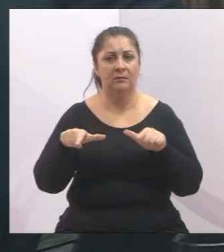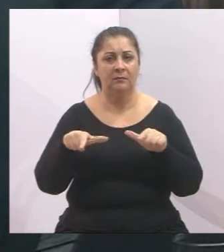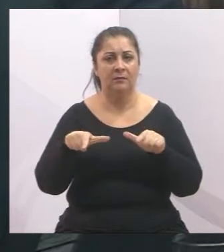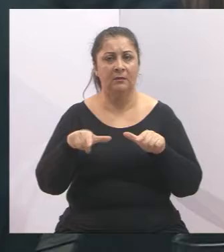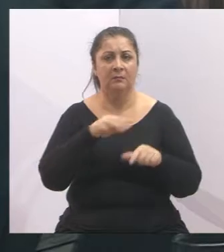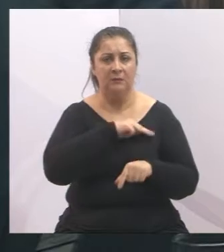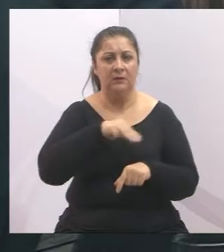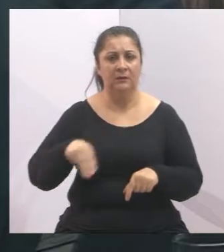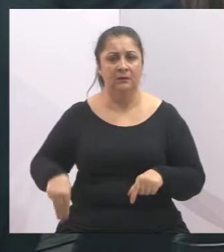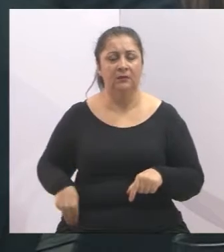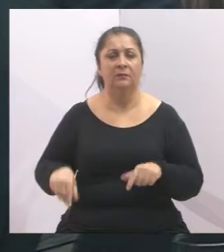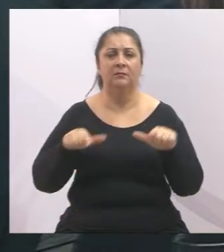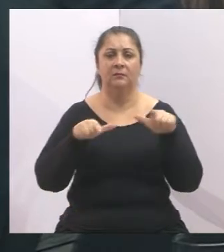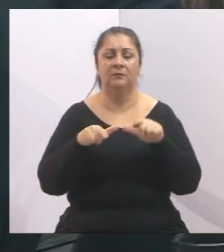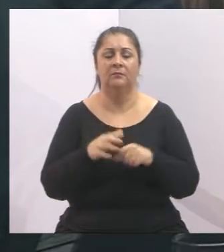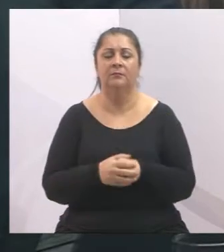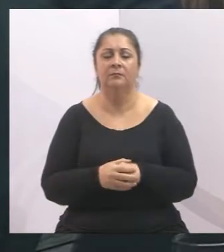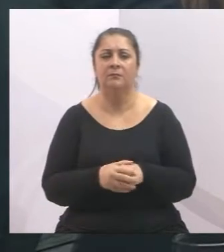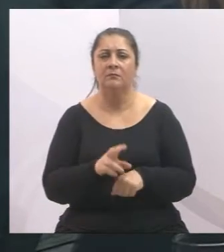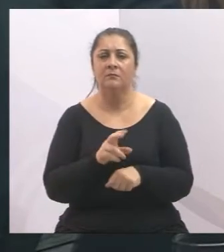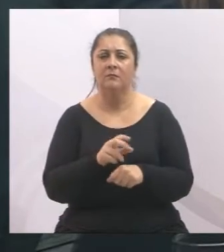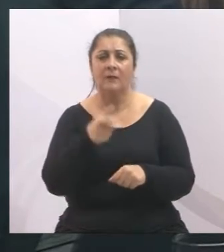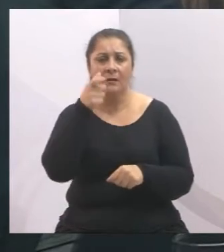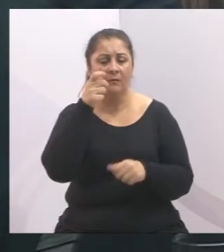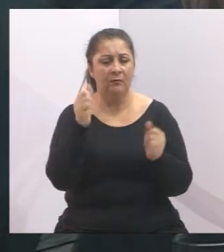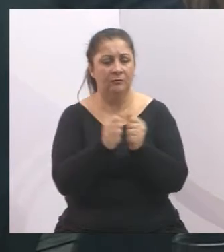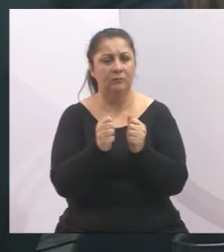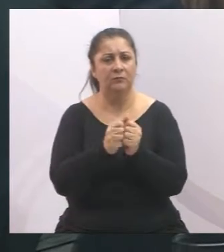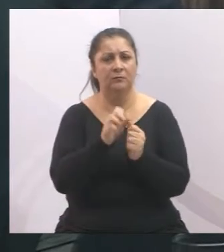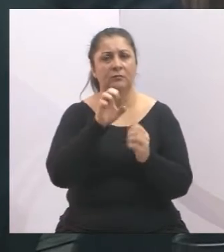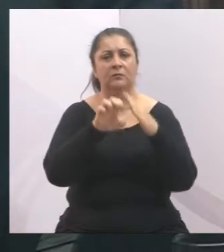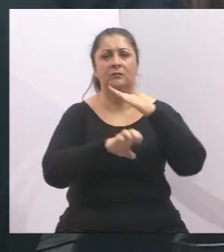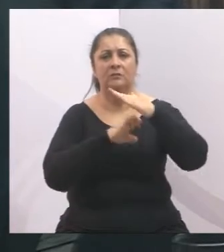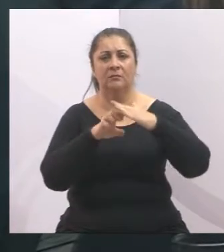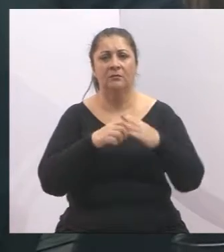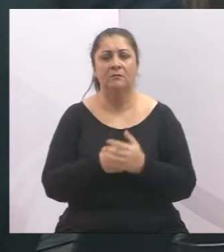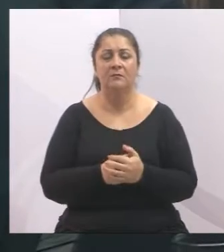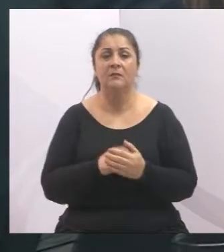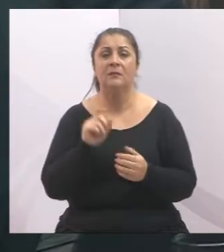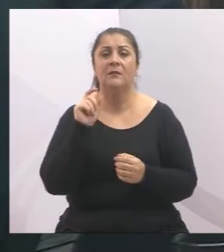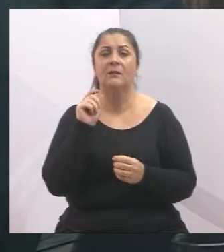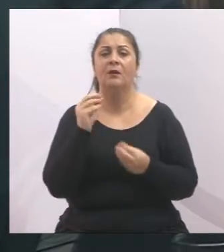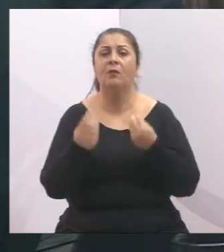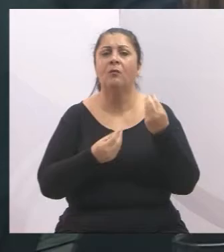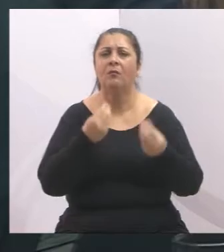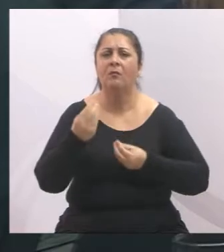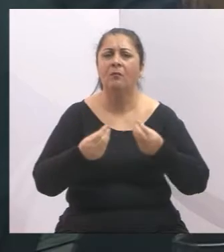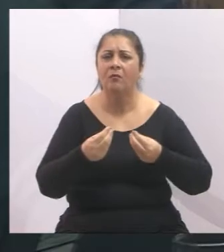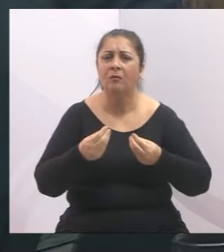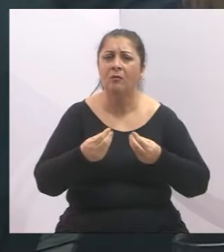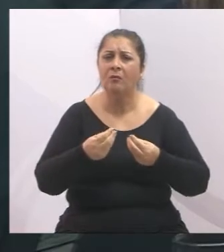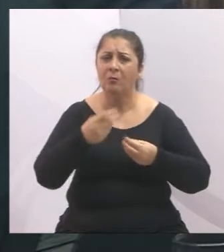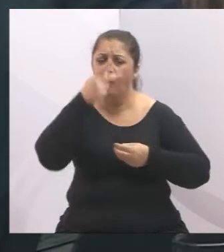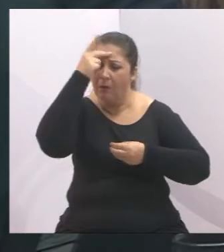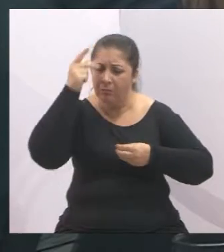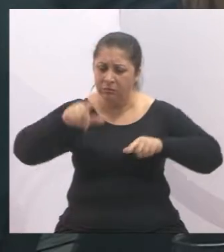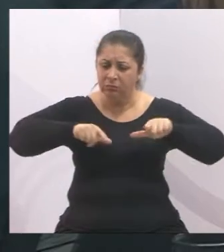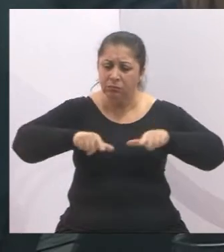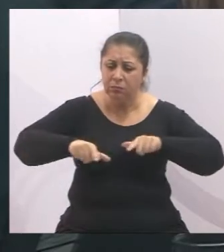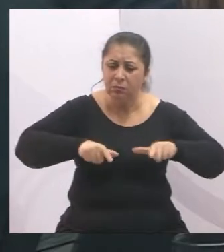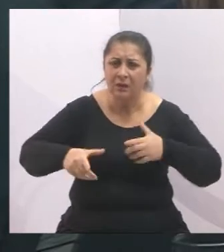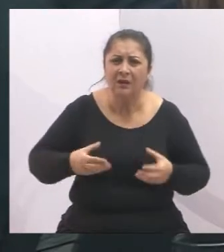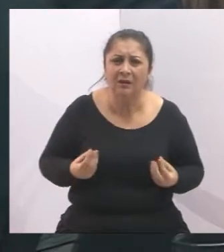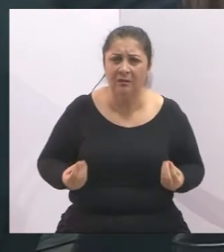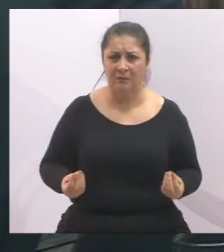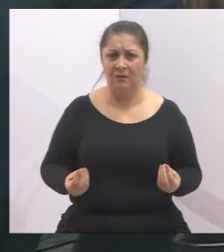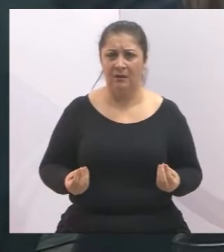junto à empresa, para que ele possa verificar as condições que os trabalhadores estão prestando esse serviço, os equipamentos